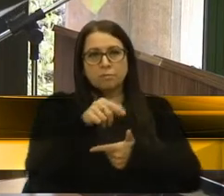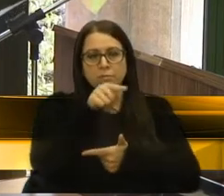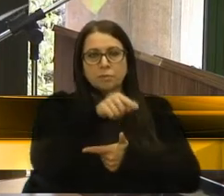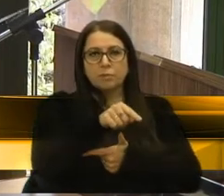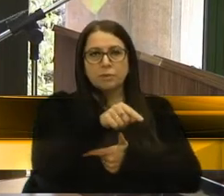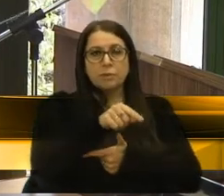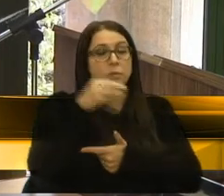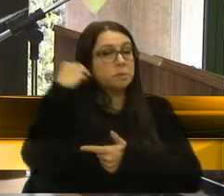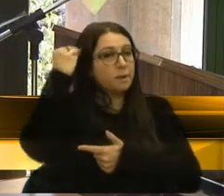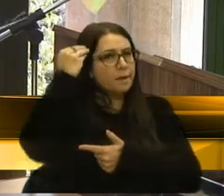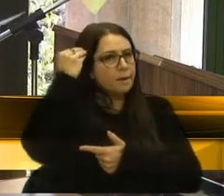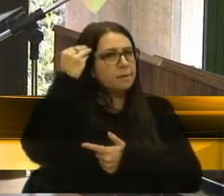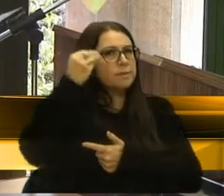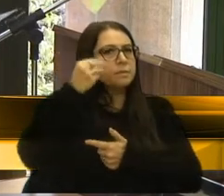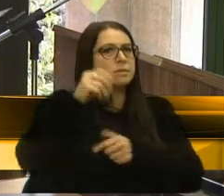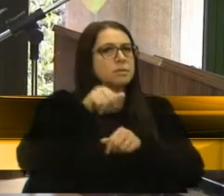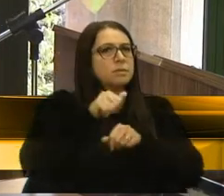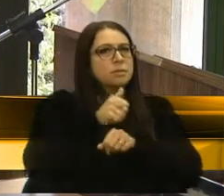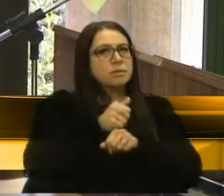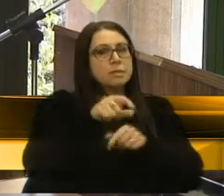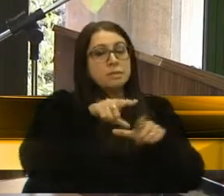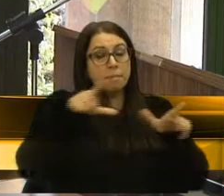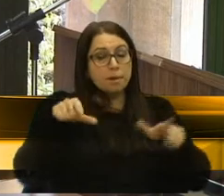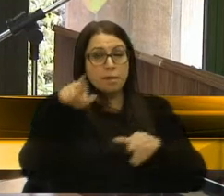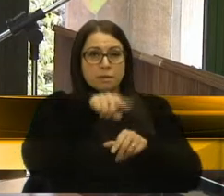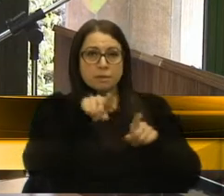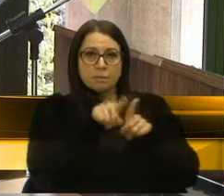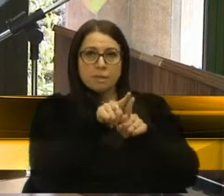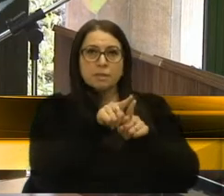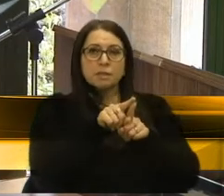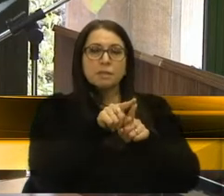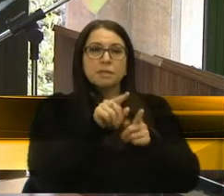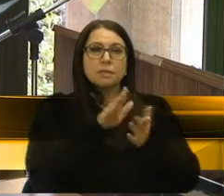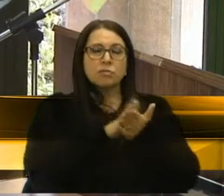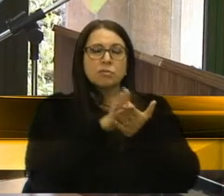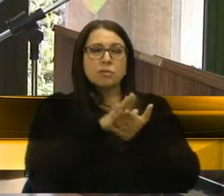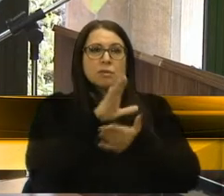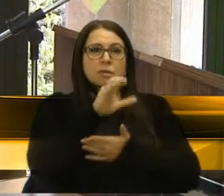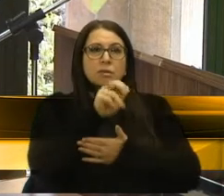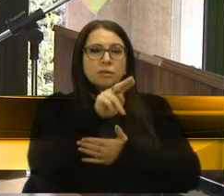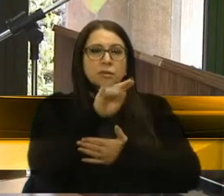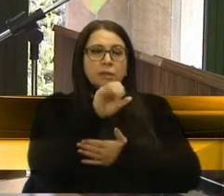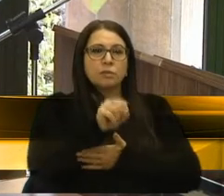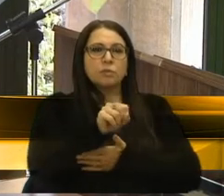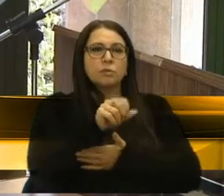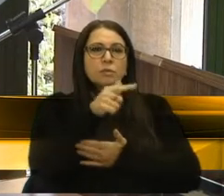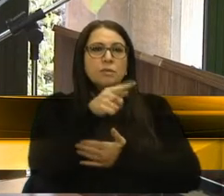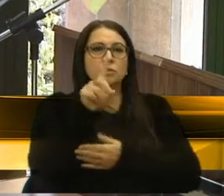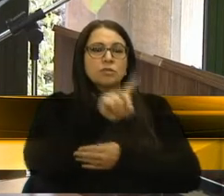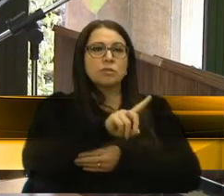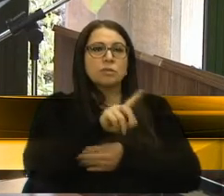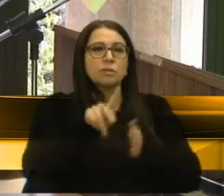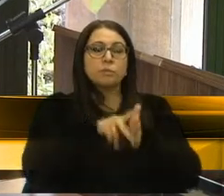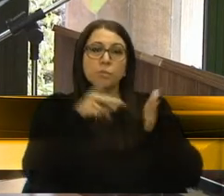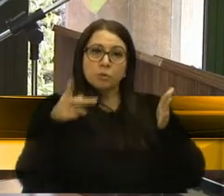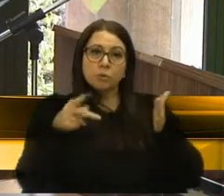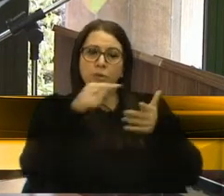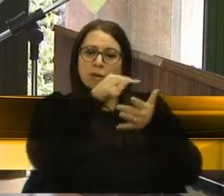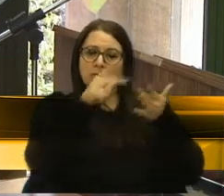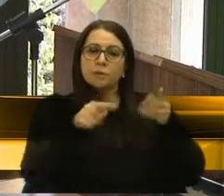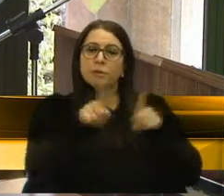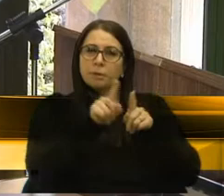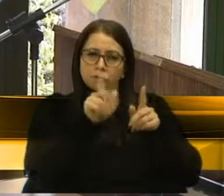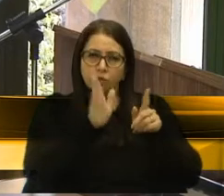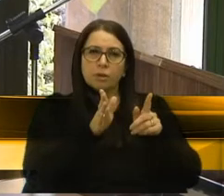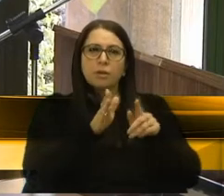com experiências em jornais diários e semanais, e tendo sido editor do caderno Sete Dias do Jornal Pioneiro, entre outras áreas que editou,